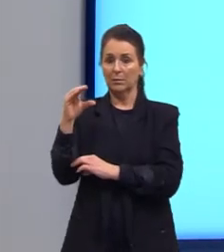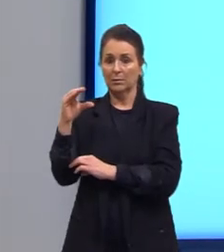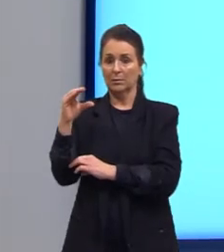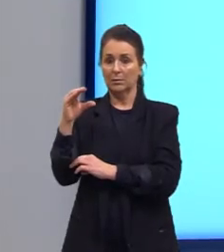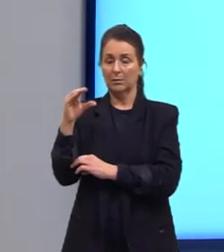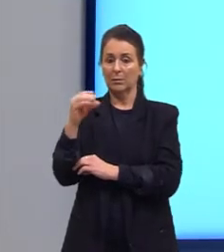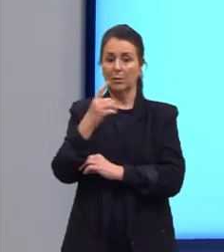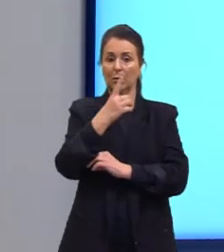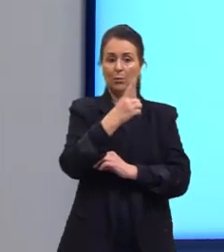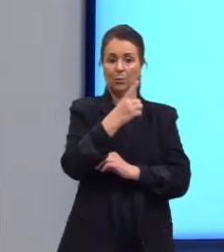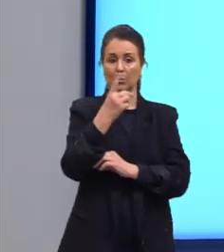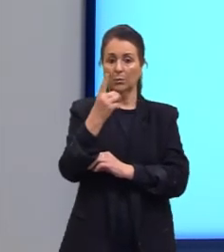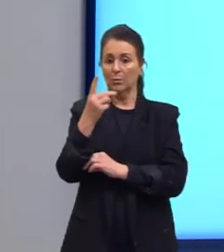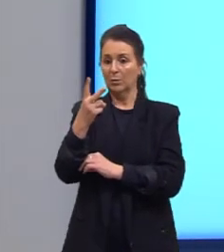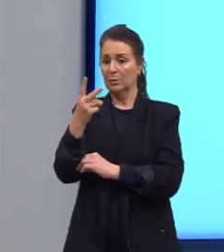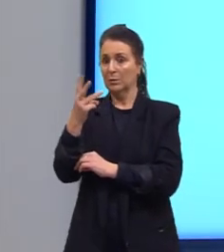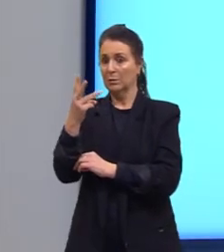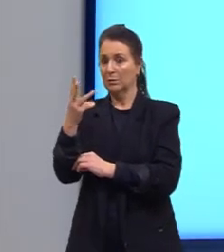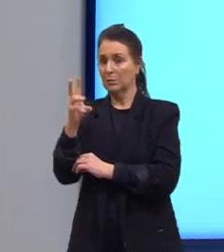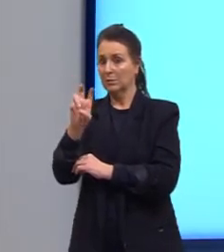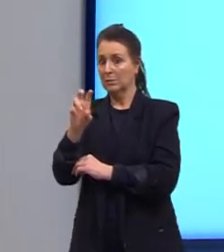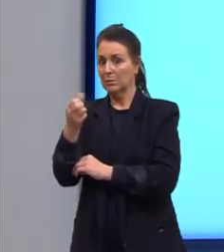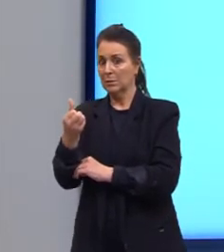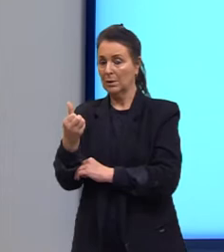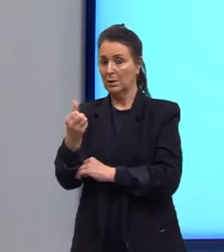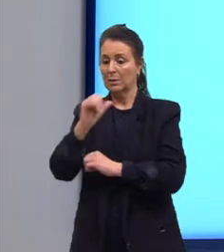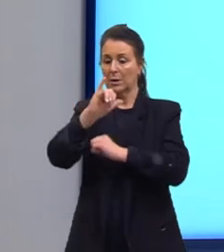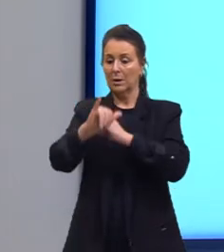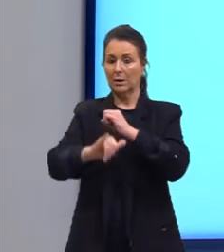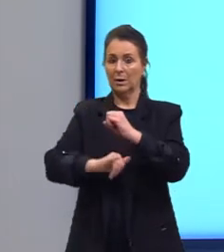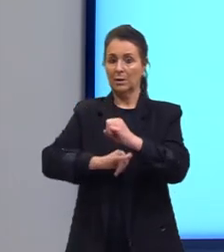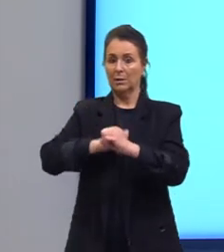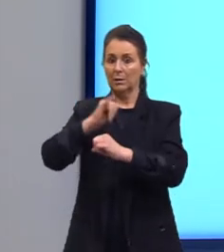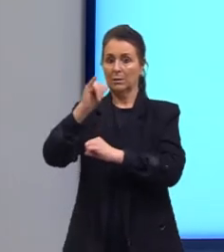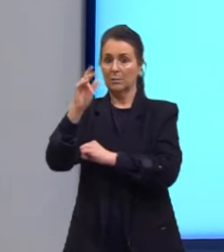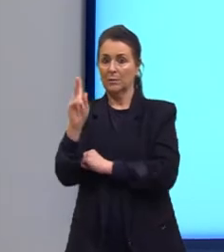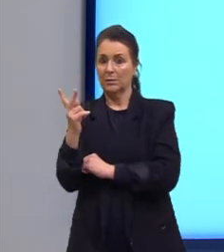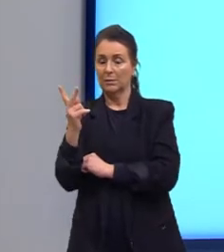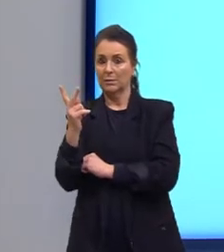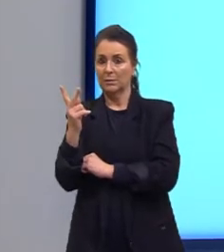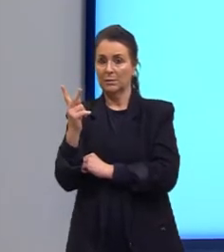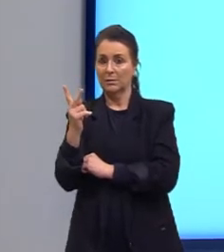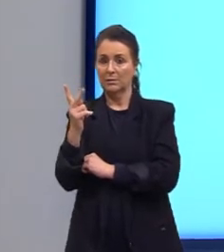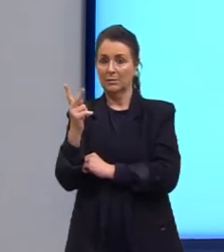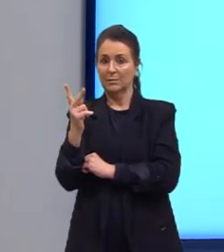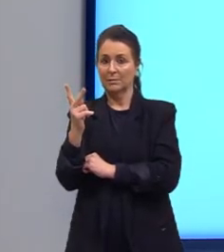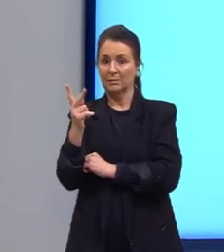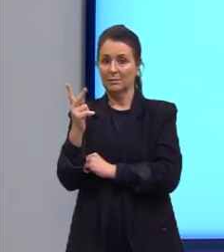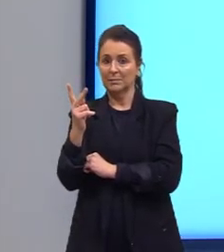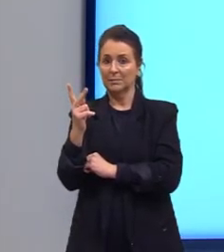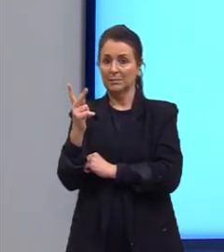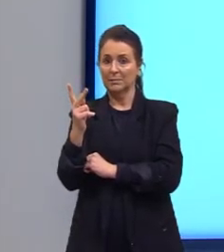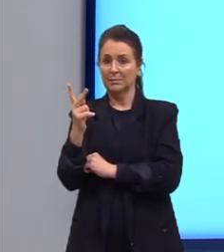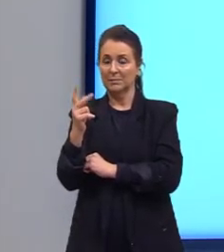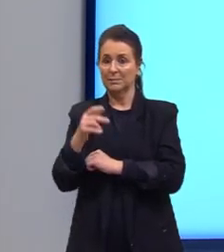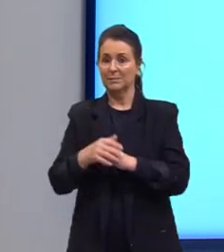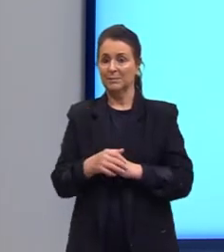e 1, 2, 3, 4, 5, 6 átomos de hidrogênio, 6 átomos de hidrogênio.